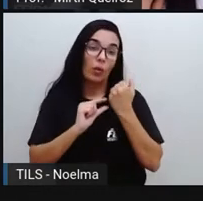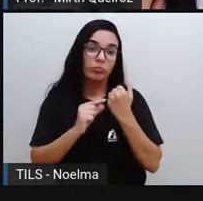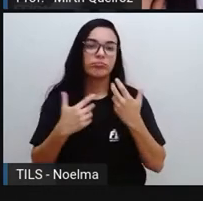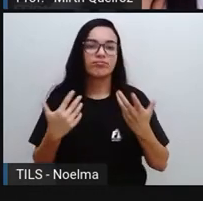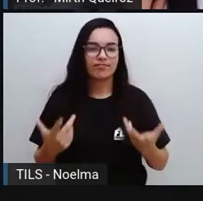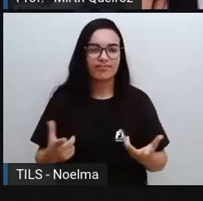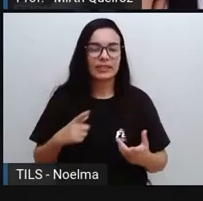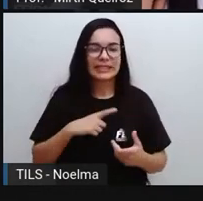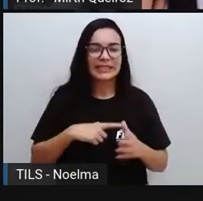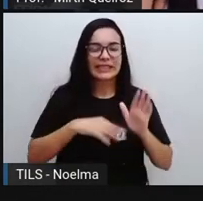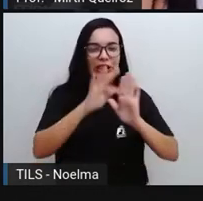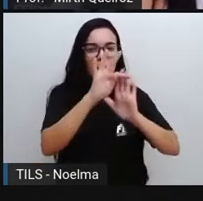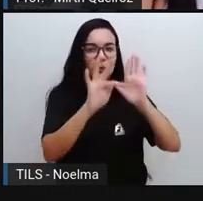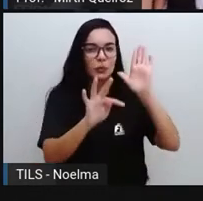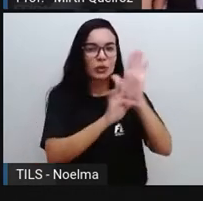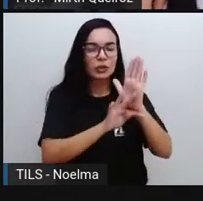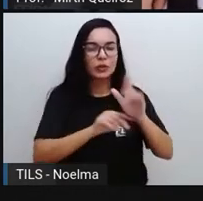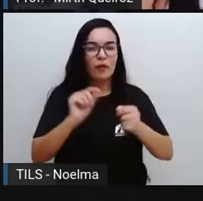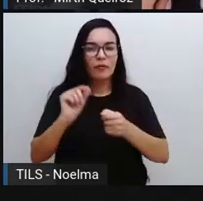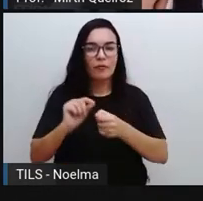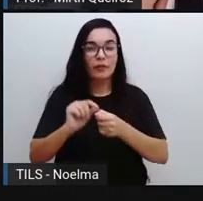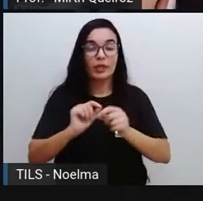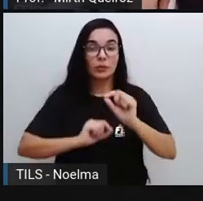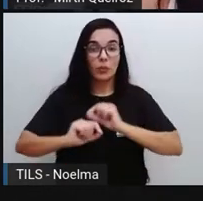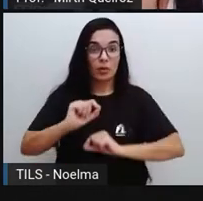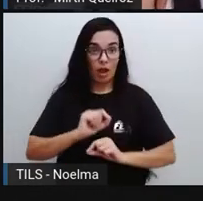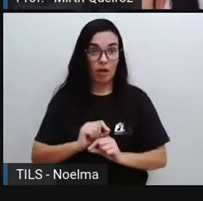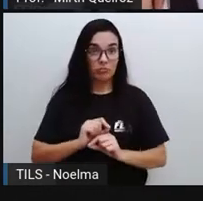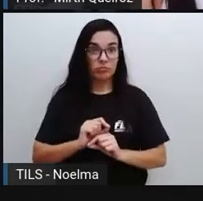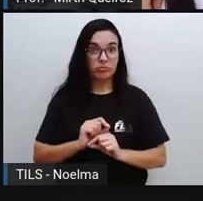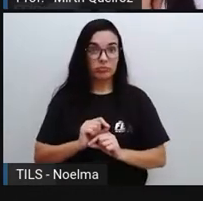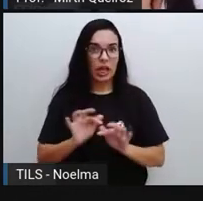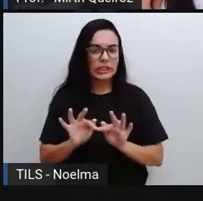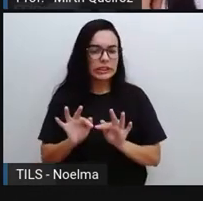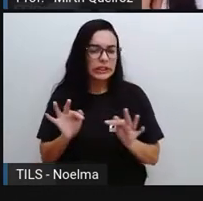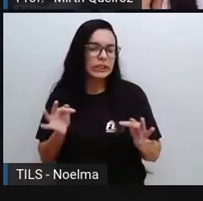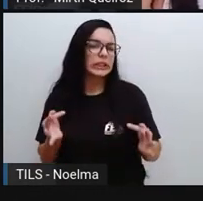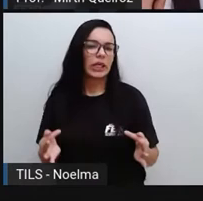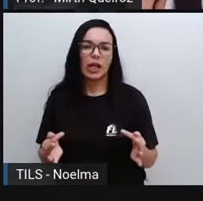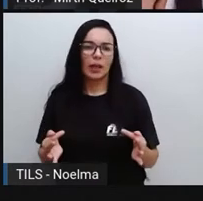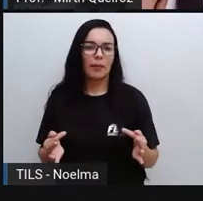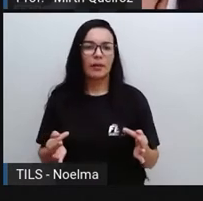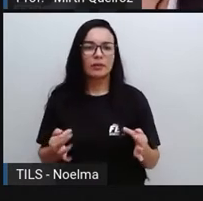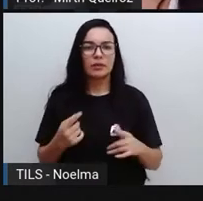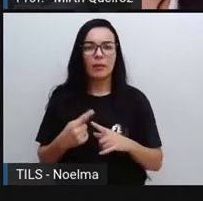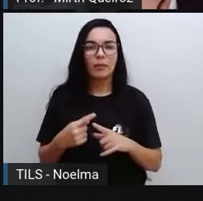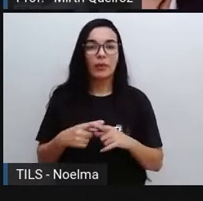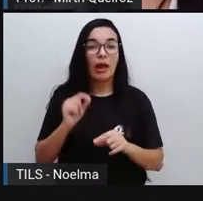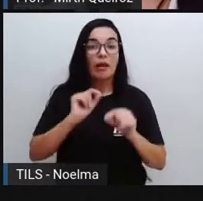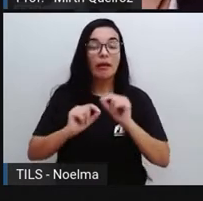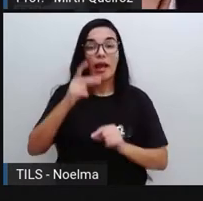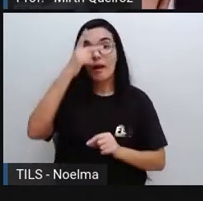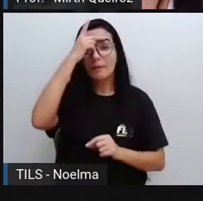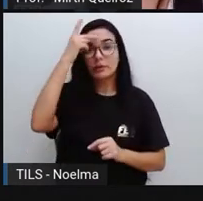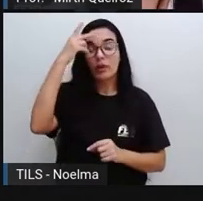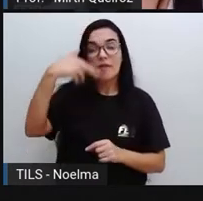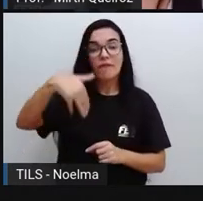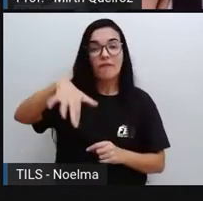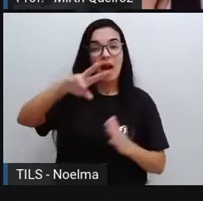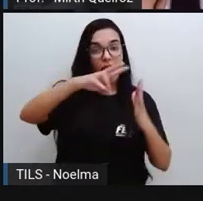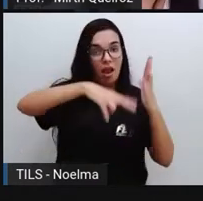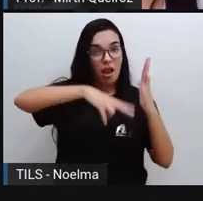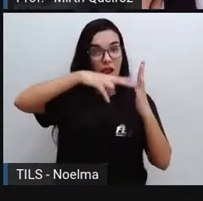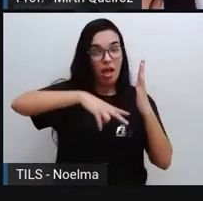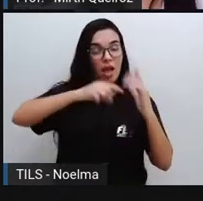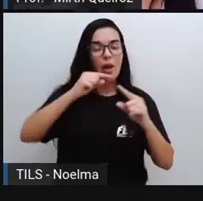textos, eles devem ser produzidos de forma mais simples, né? Uma vez que quem vai ler esse tipo de texto